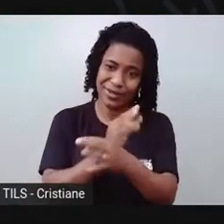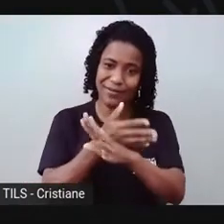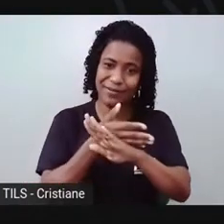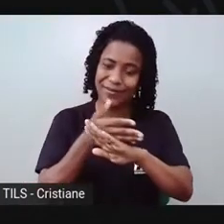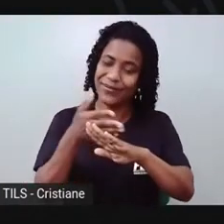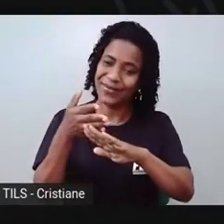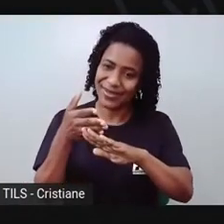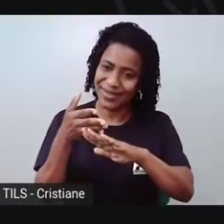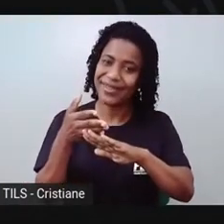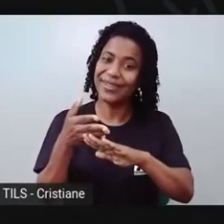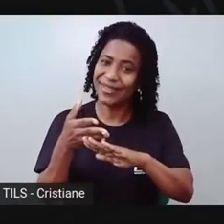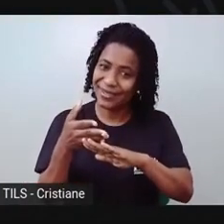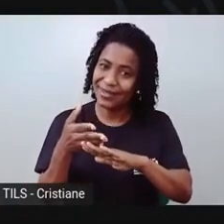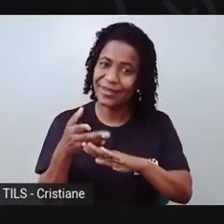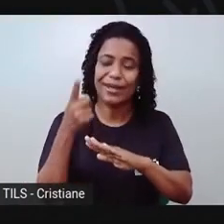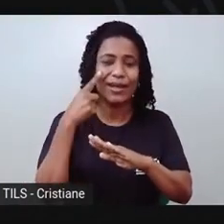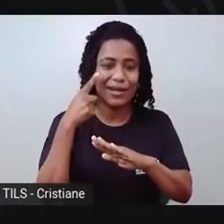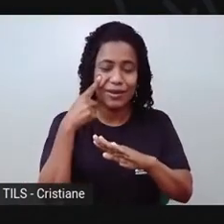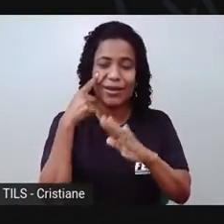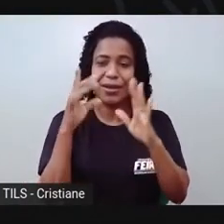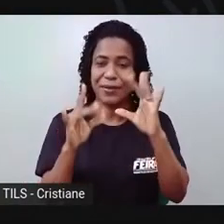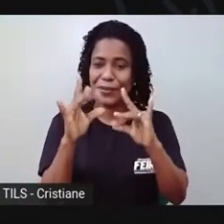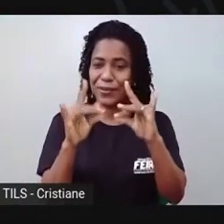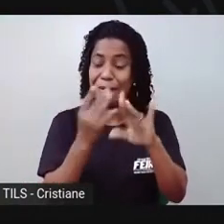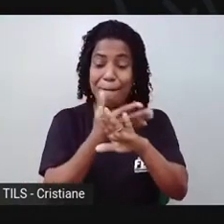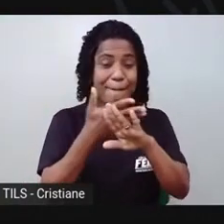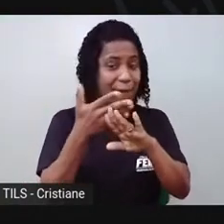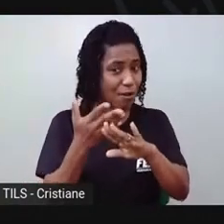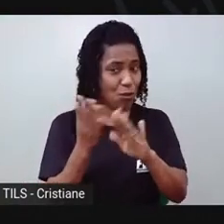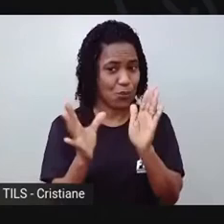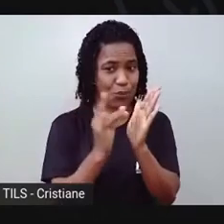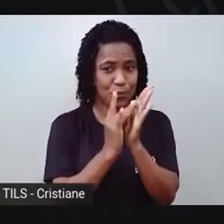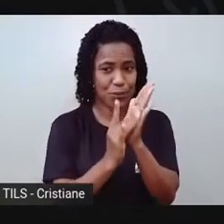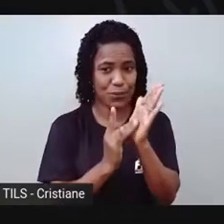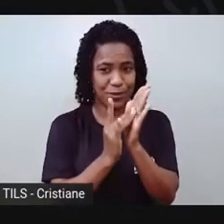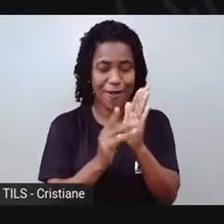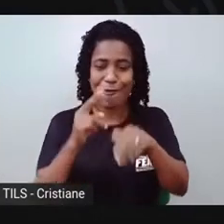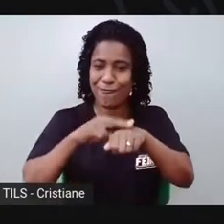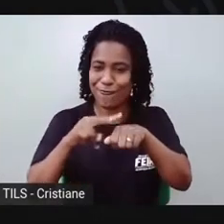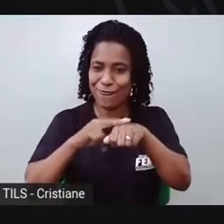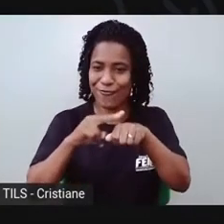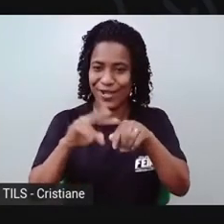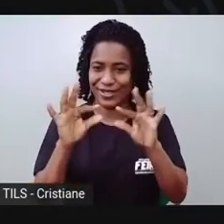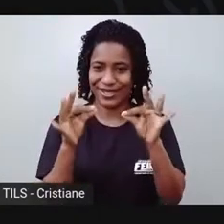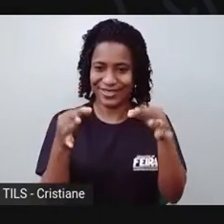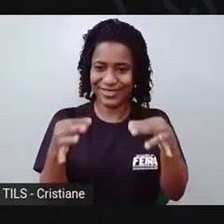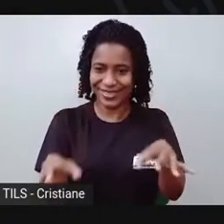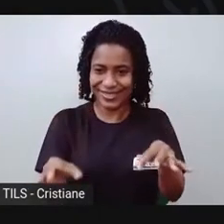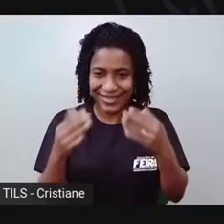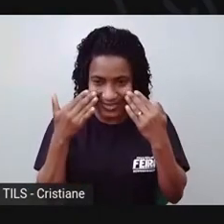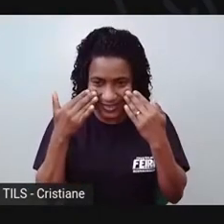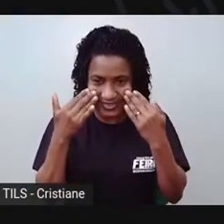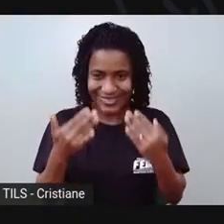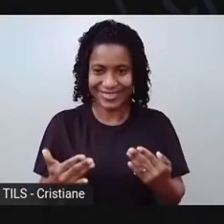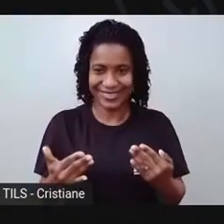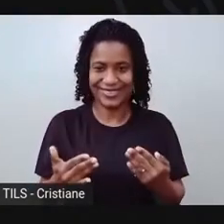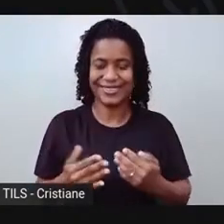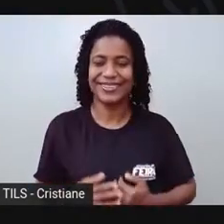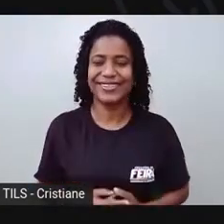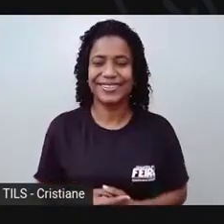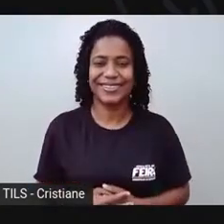escolher passar cola na parte branca! Porque eu quero que a parte verde fique para fora! Tá bom? Então, lá! Vamos lá,